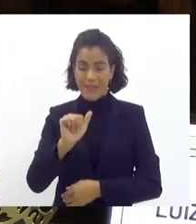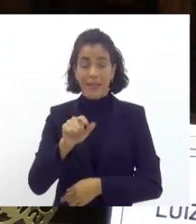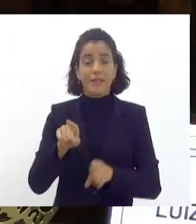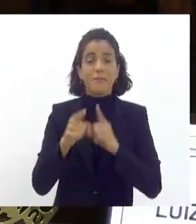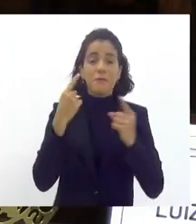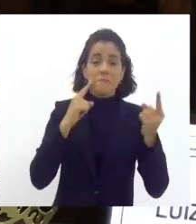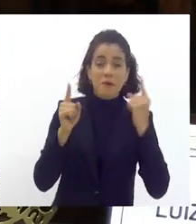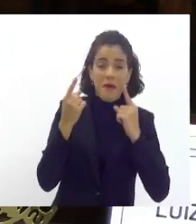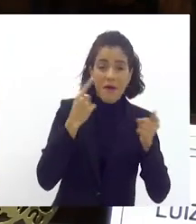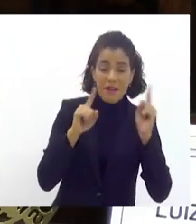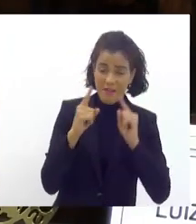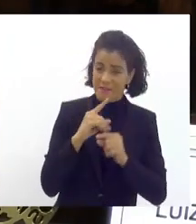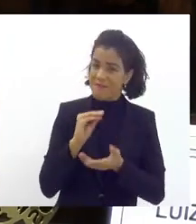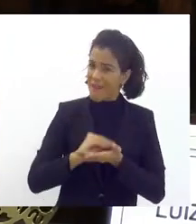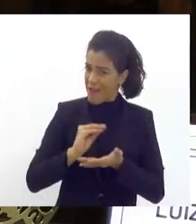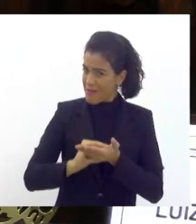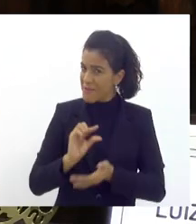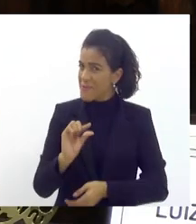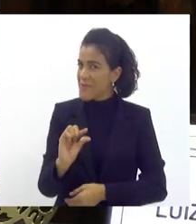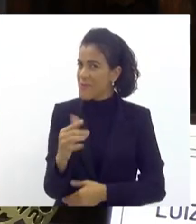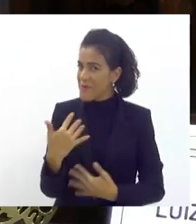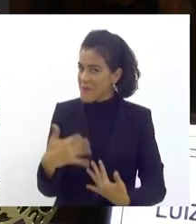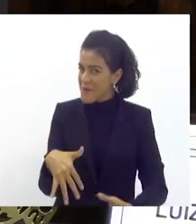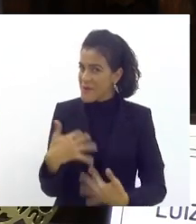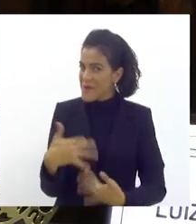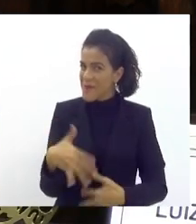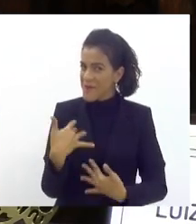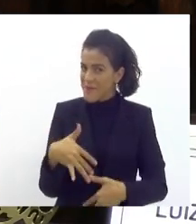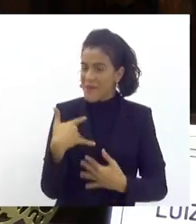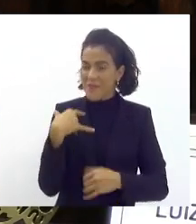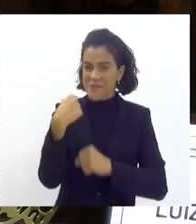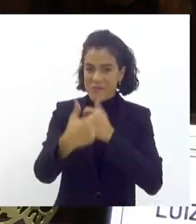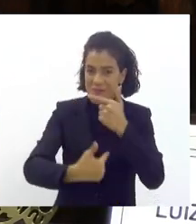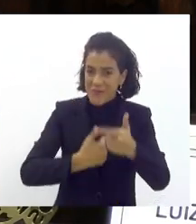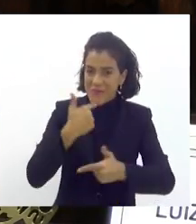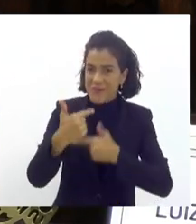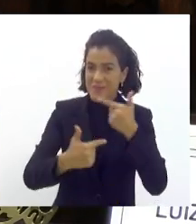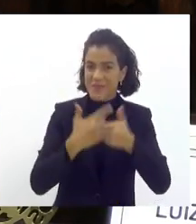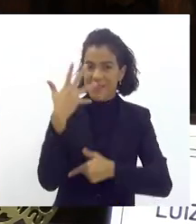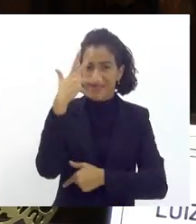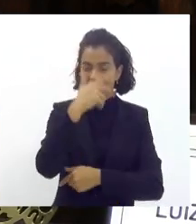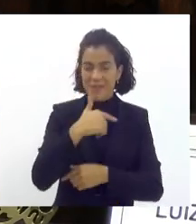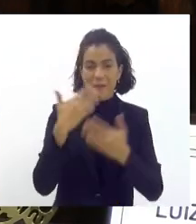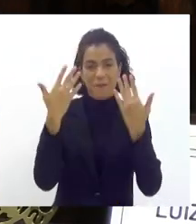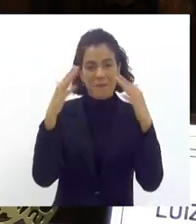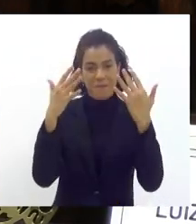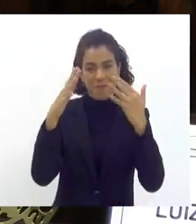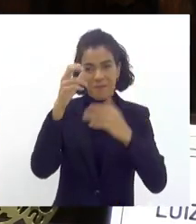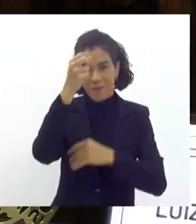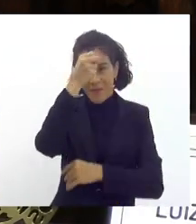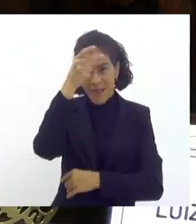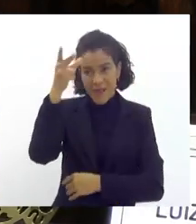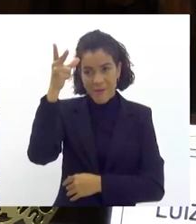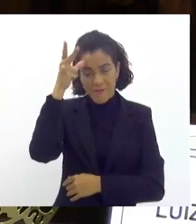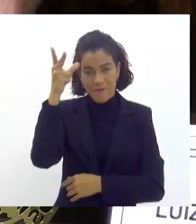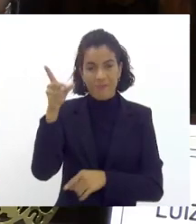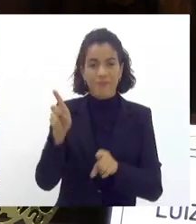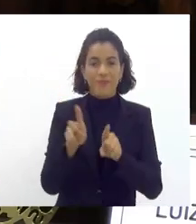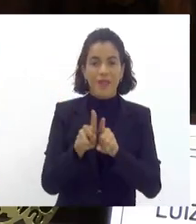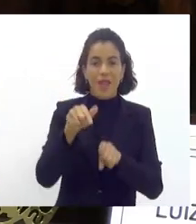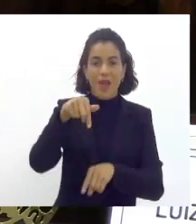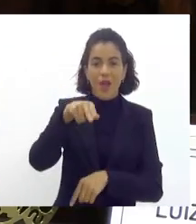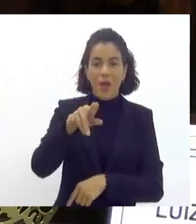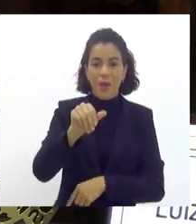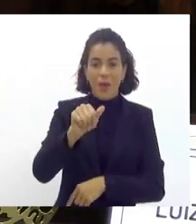falta pouco gente estamos lá fazendo um grande trabalho lá parabenizar o prefeito ao Coacuá